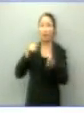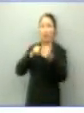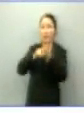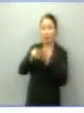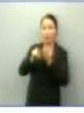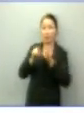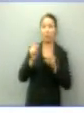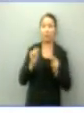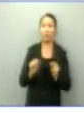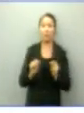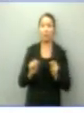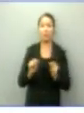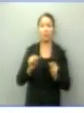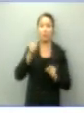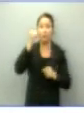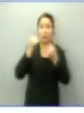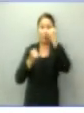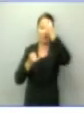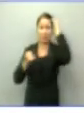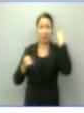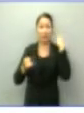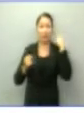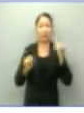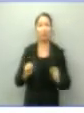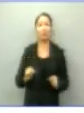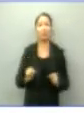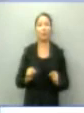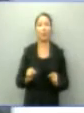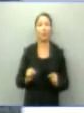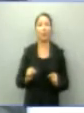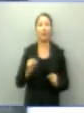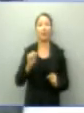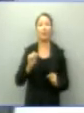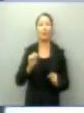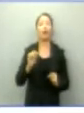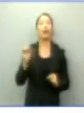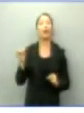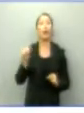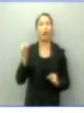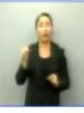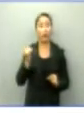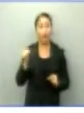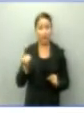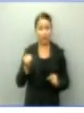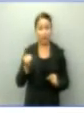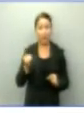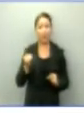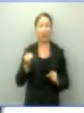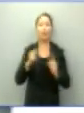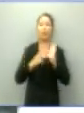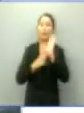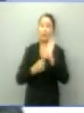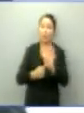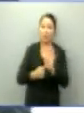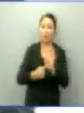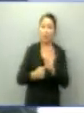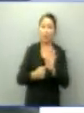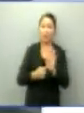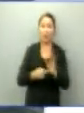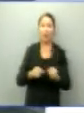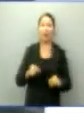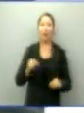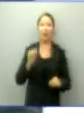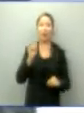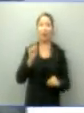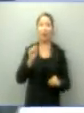a candidata Janete. Por favor. Candidata Janete, o que é importante ficar muito claro nessa questão das campanhas